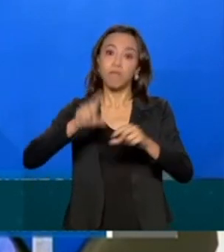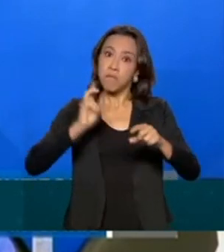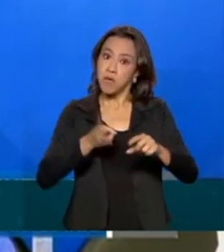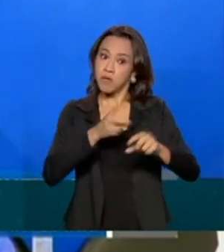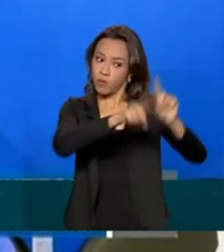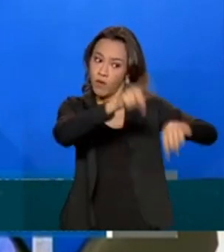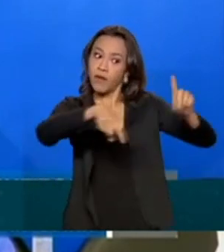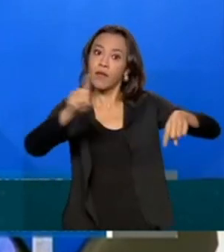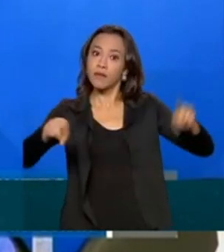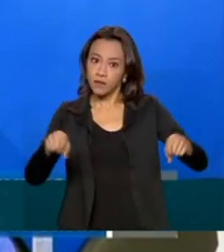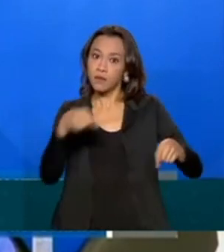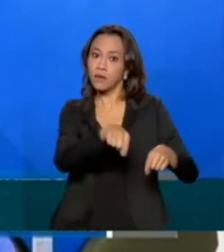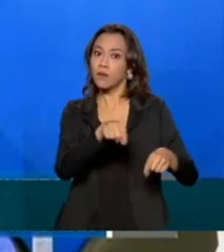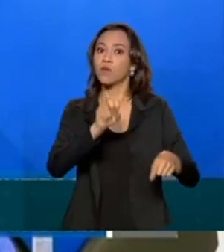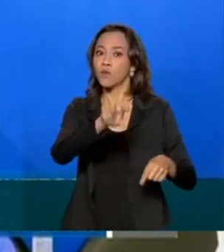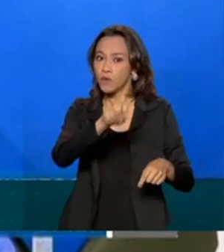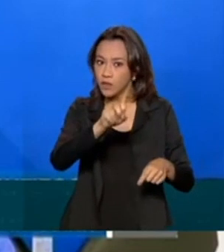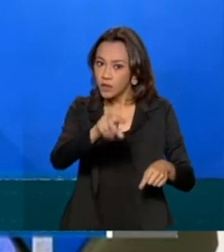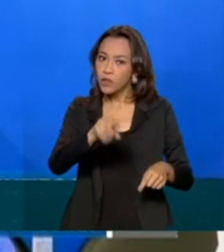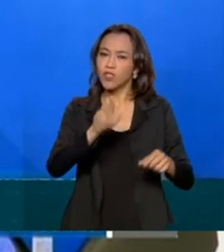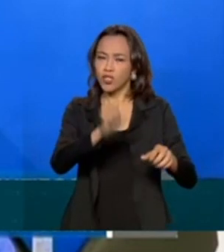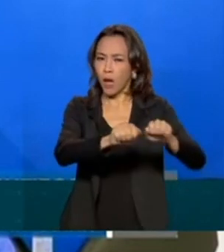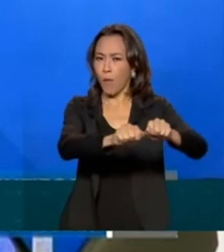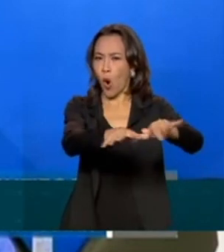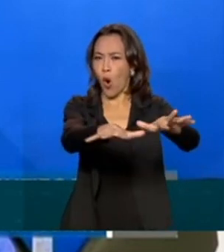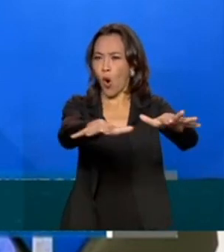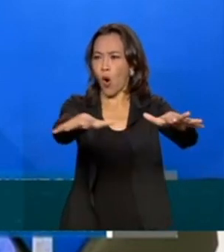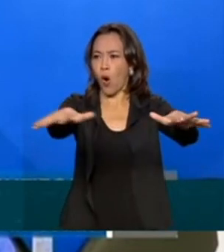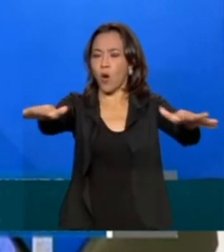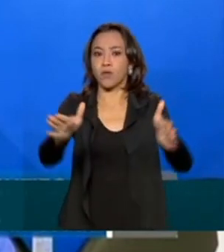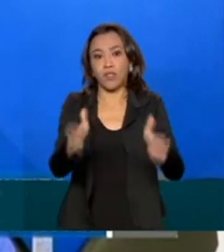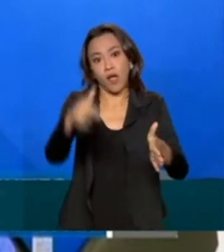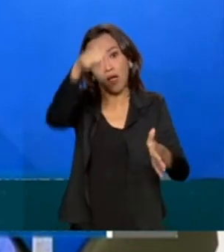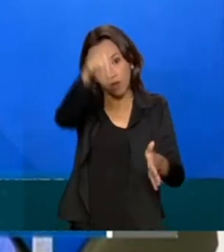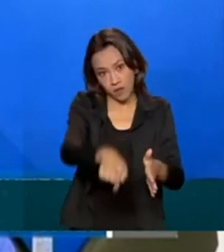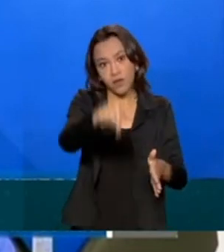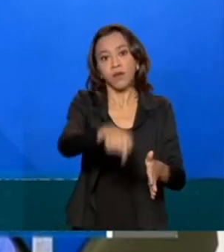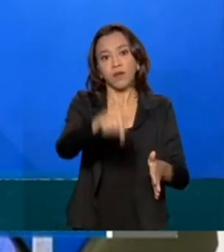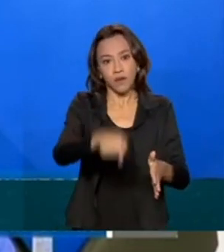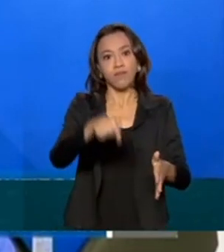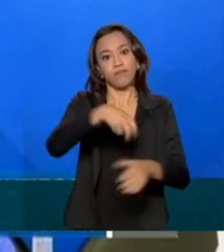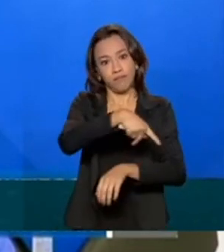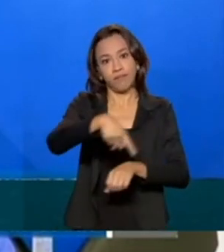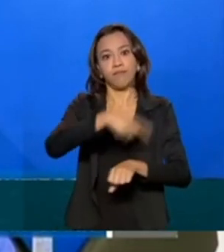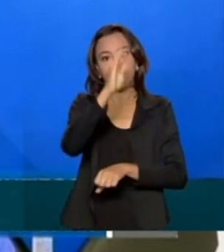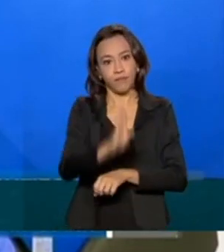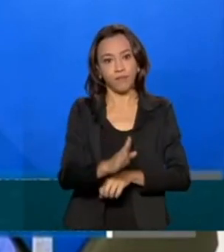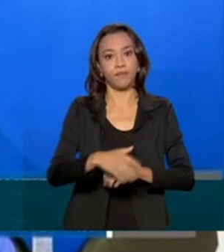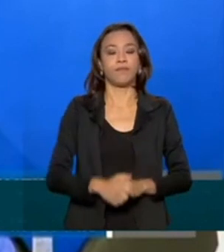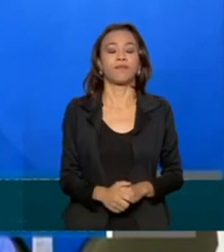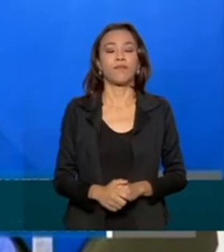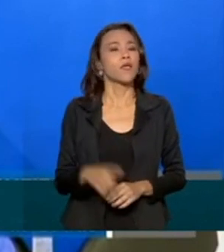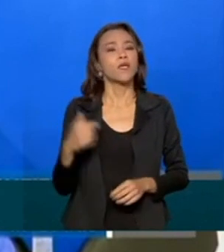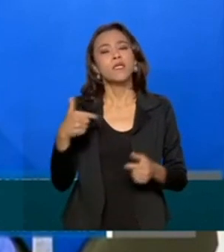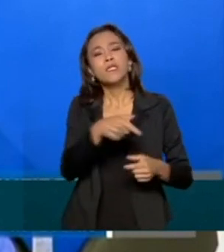Delta, que já tomou um caráter de propagação comunitária aqui também em nosso país. E a